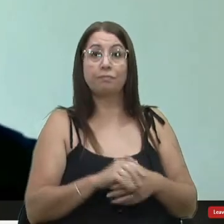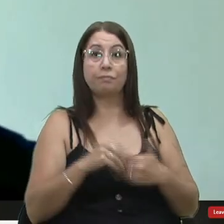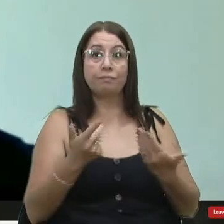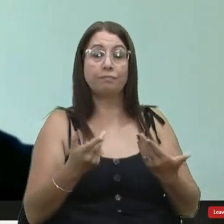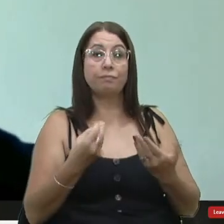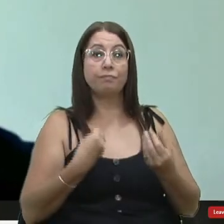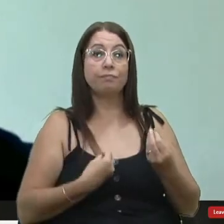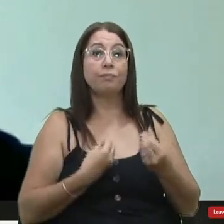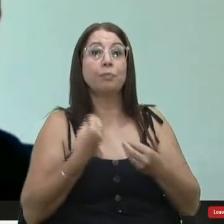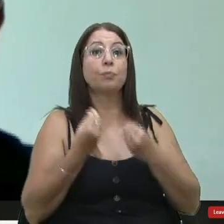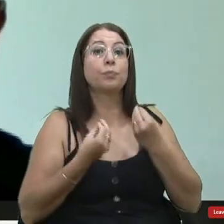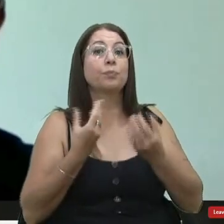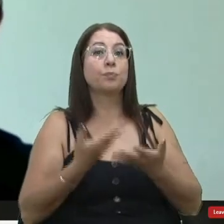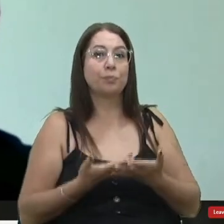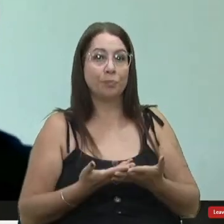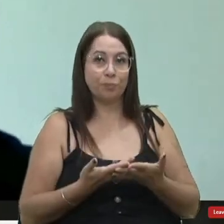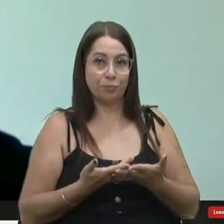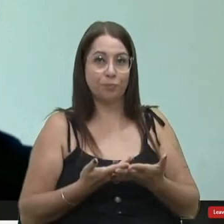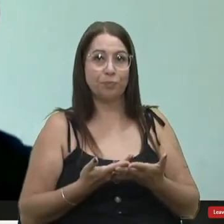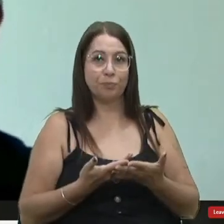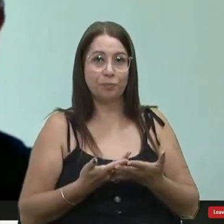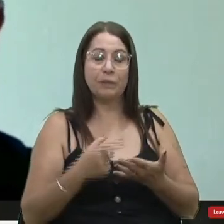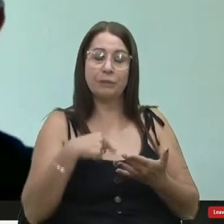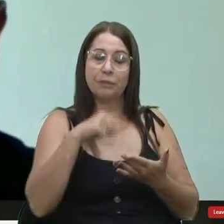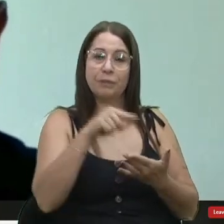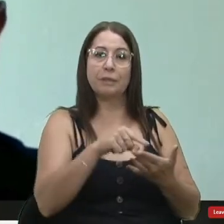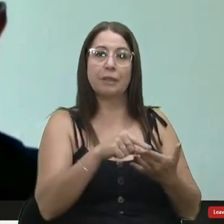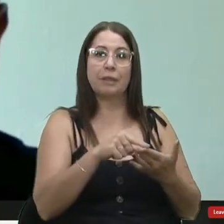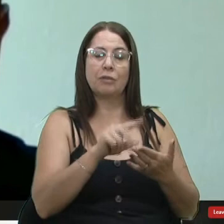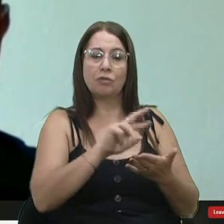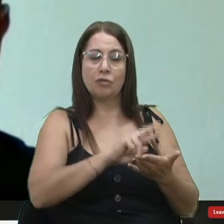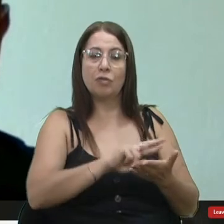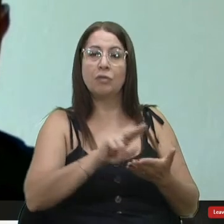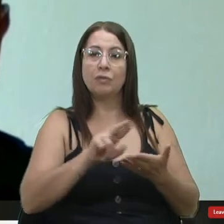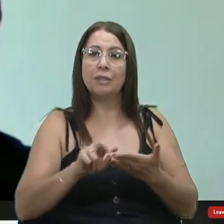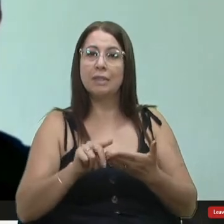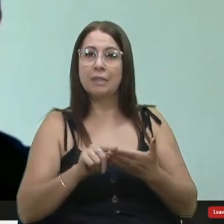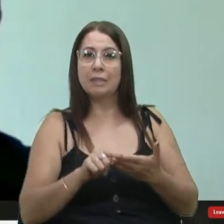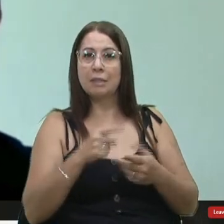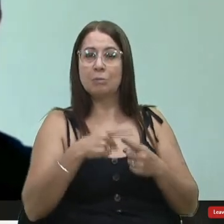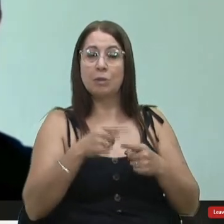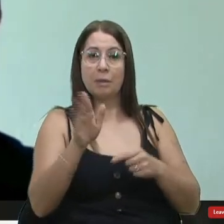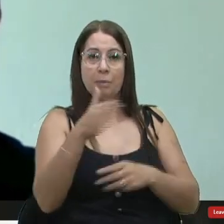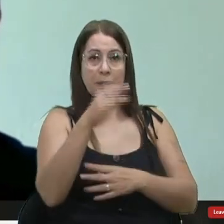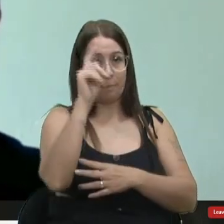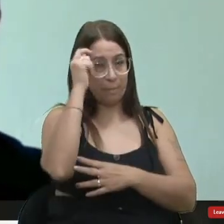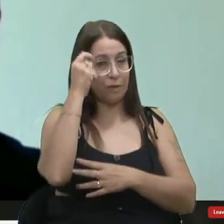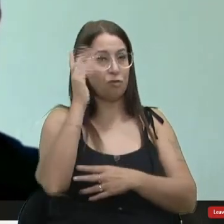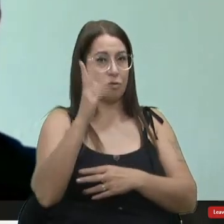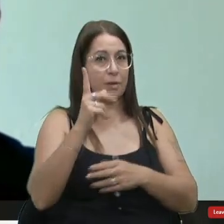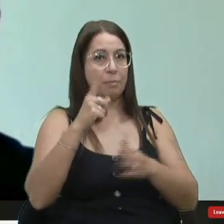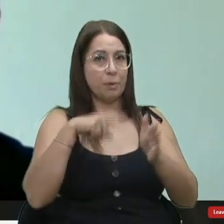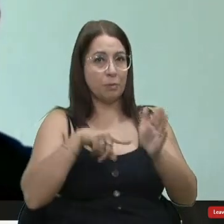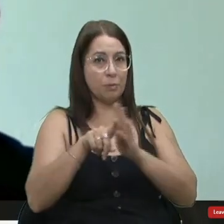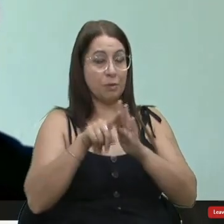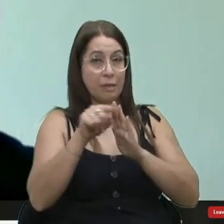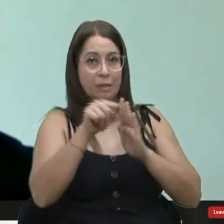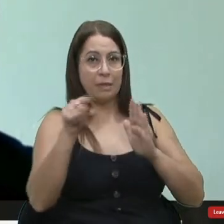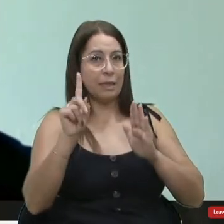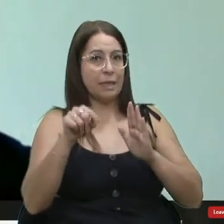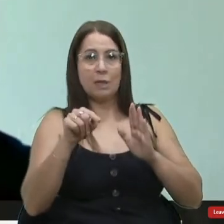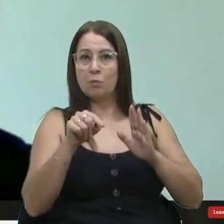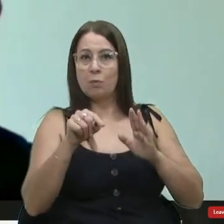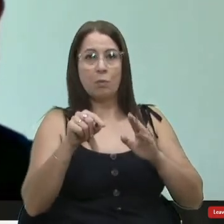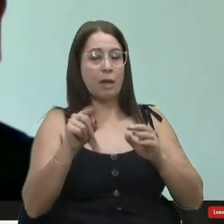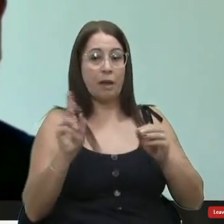sobreviver do que aí agora estamos com várias porque a bandeira preta já foi questionado várias vezes aqui que não é um